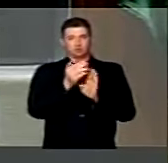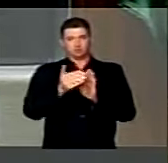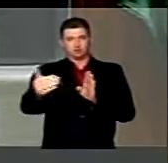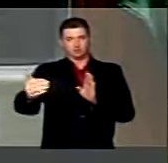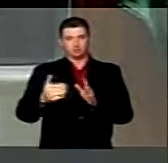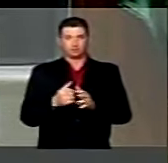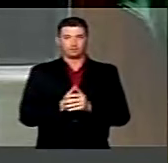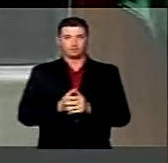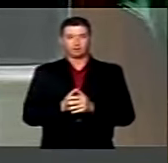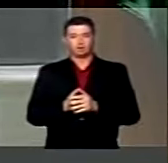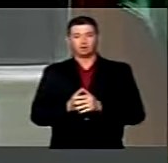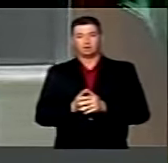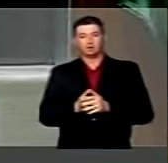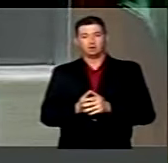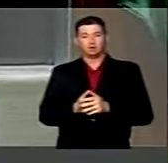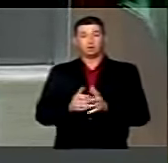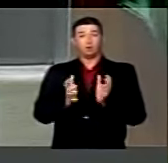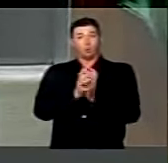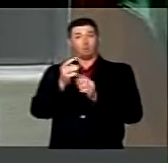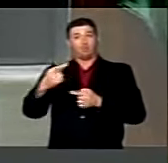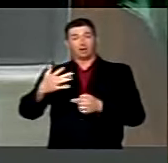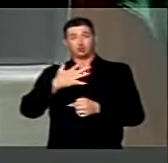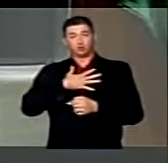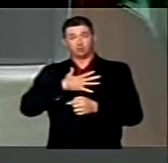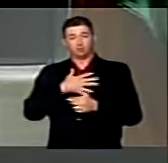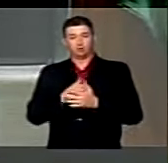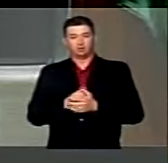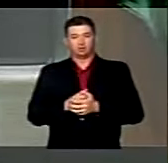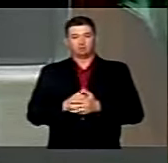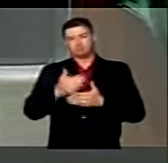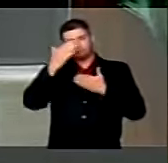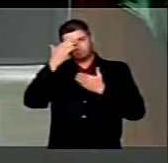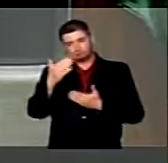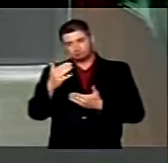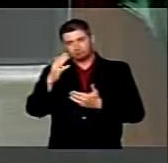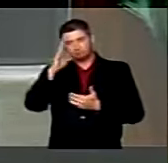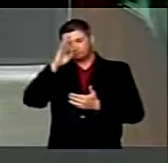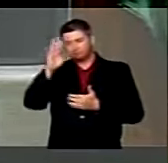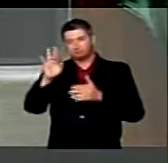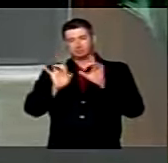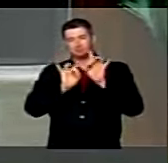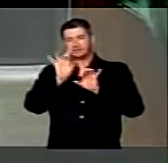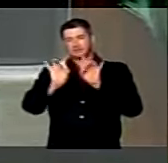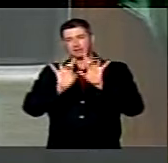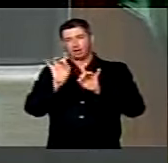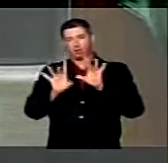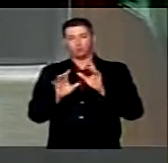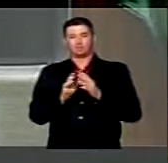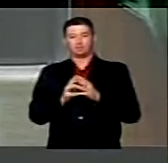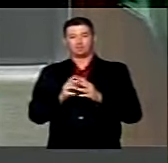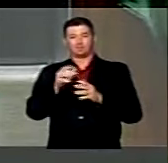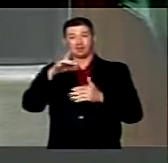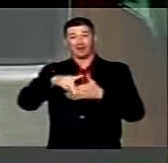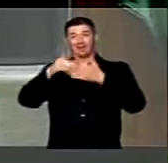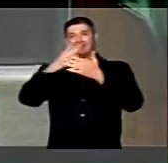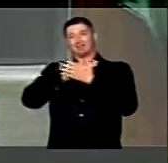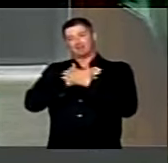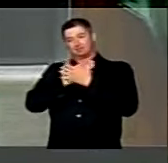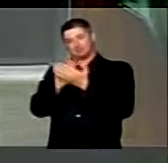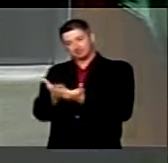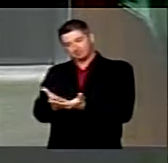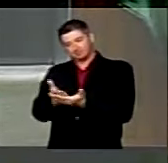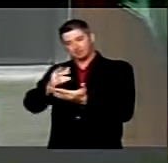à bancada e meu partido, e fazer um agradecimento especial à minha líder,